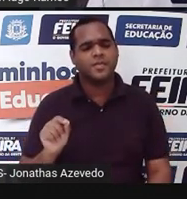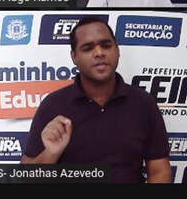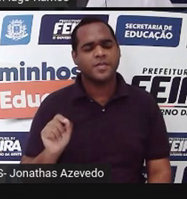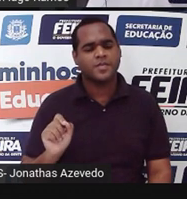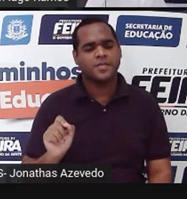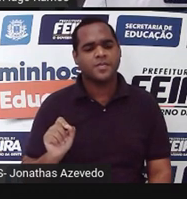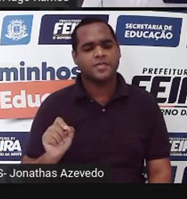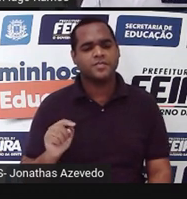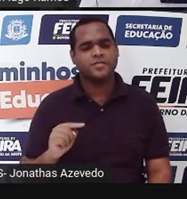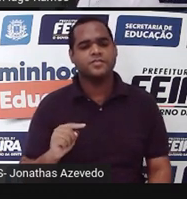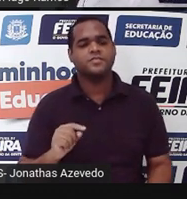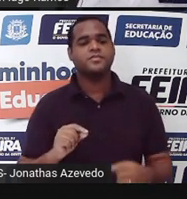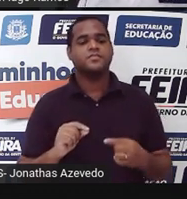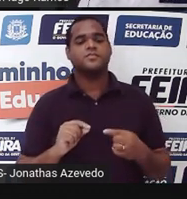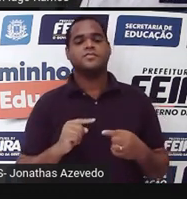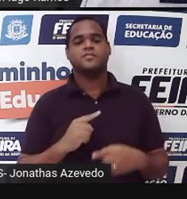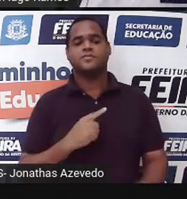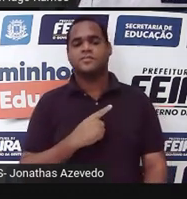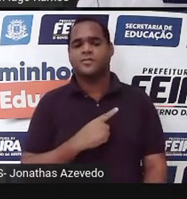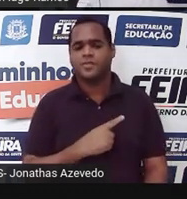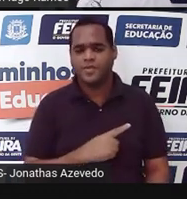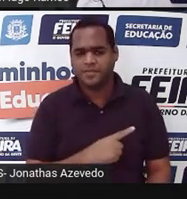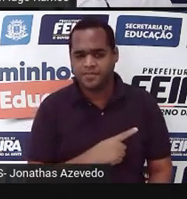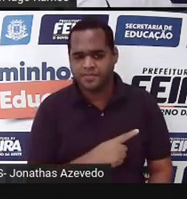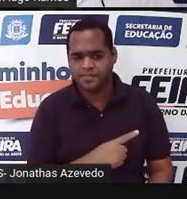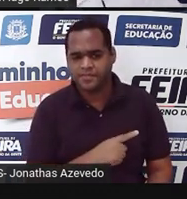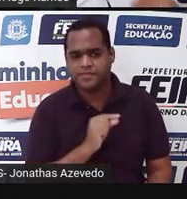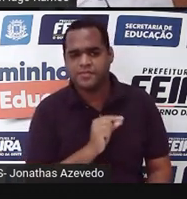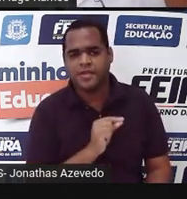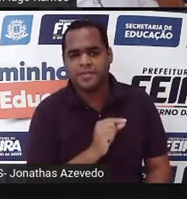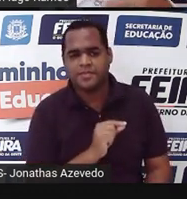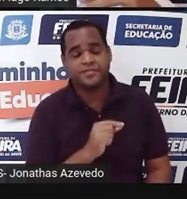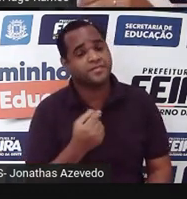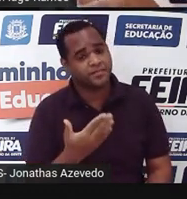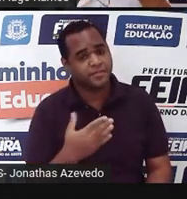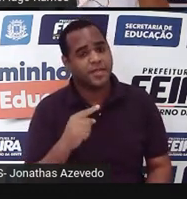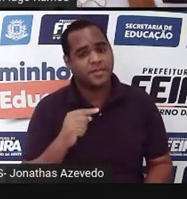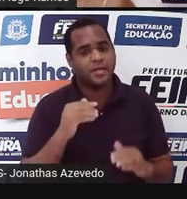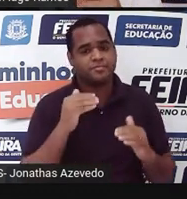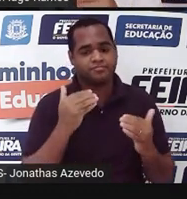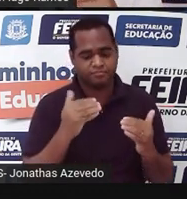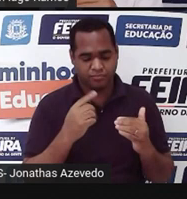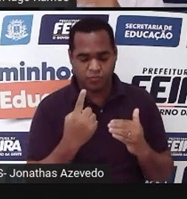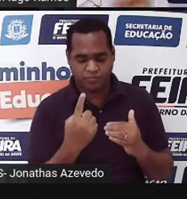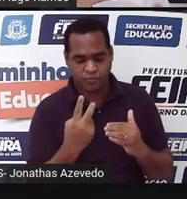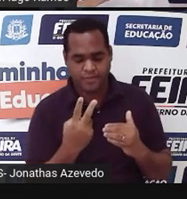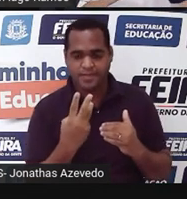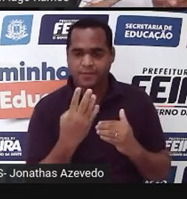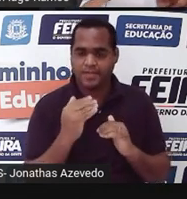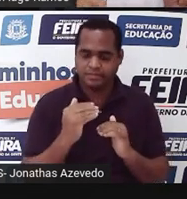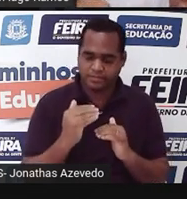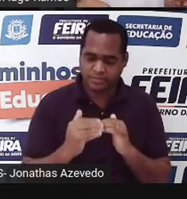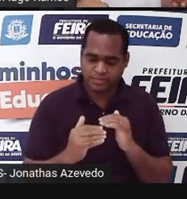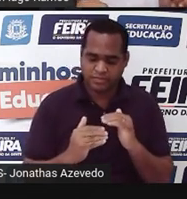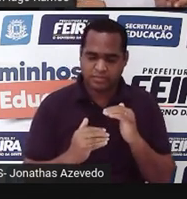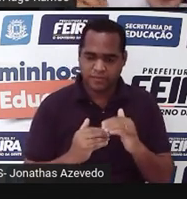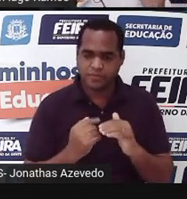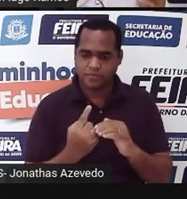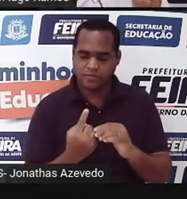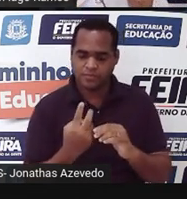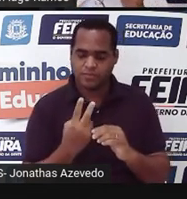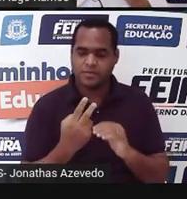Percentuais tem a ver com porcentagem. Sucessivo significa um depois do outro. Então, veja que naquela situação,